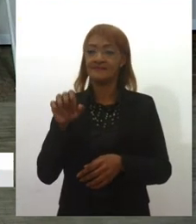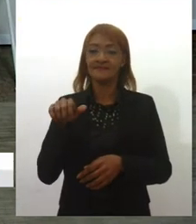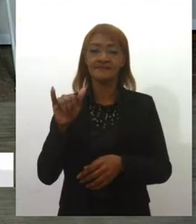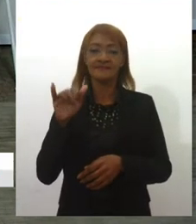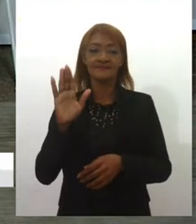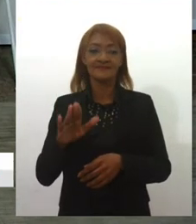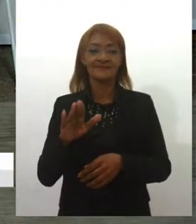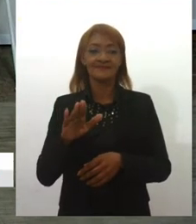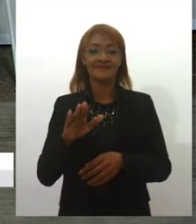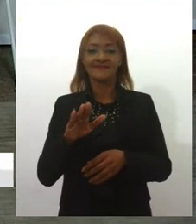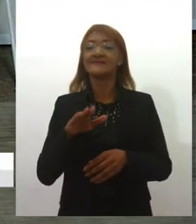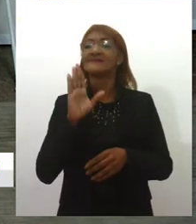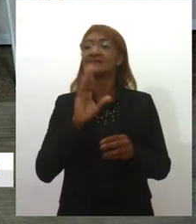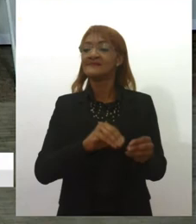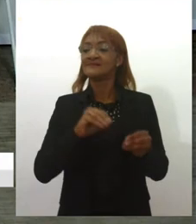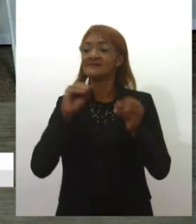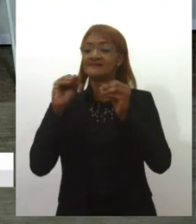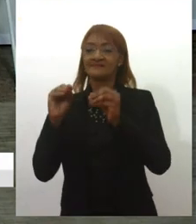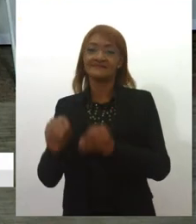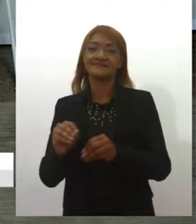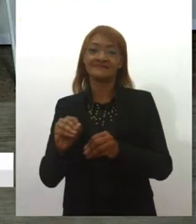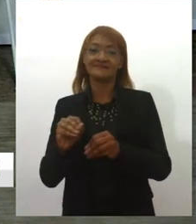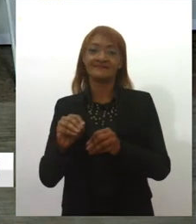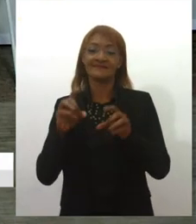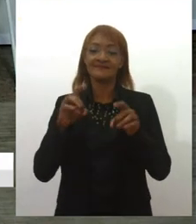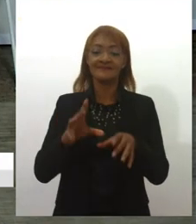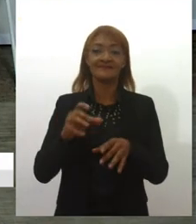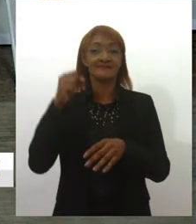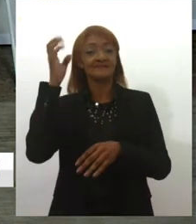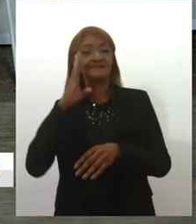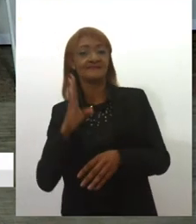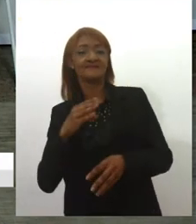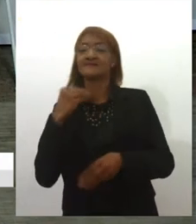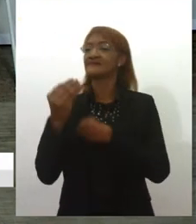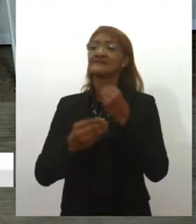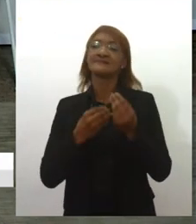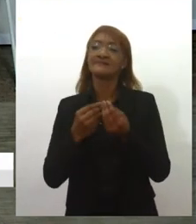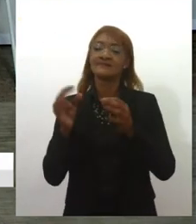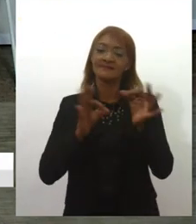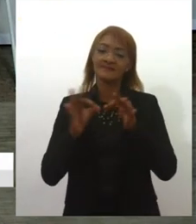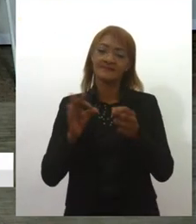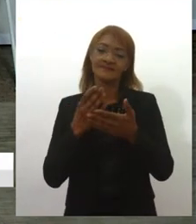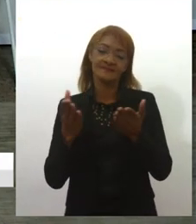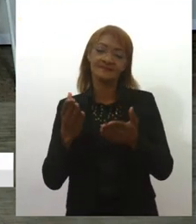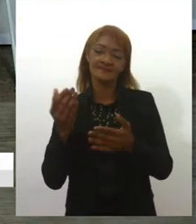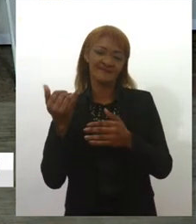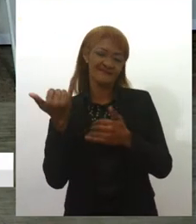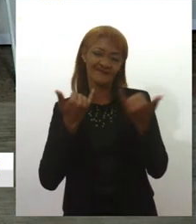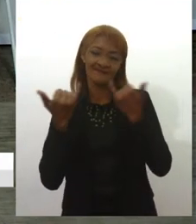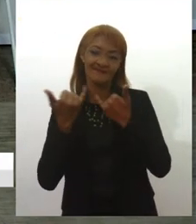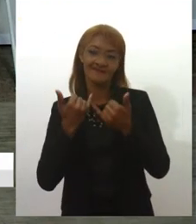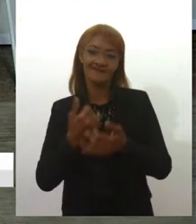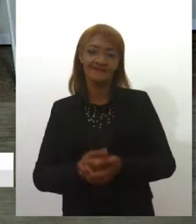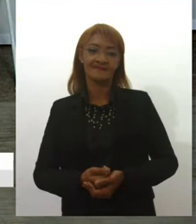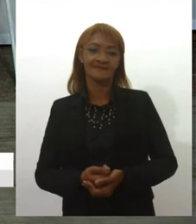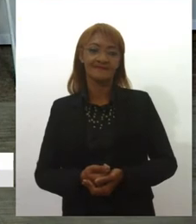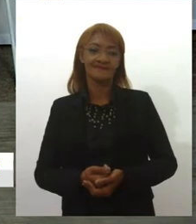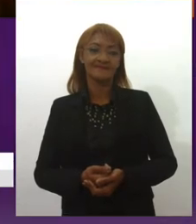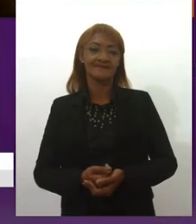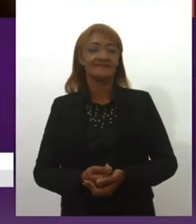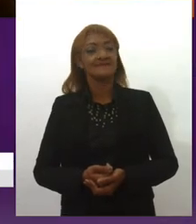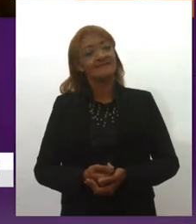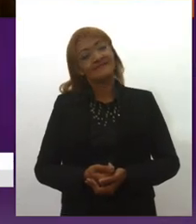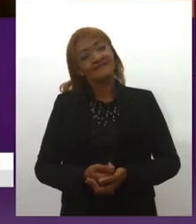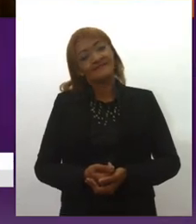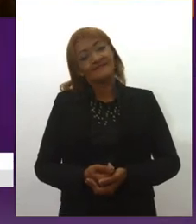Brasil, né, Gabriele? Como é que vai funcionar? Como é que está essa preparação? Conta um pouquinho para a gente. Bom,